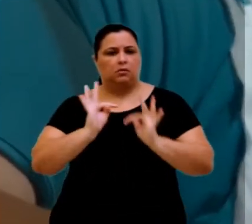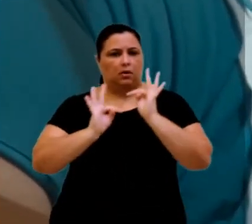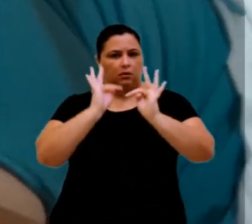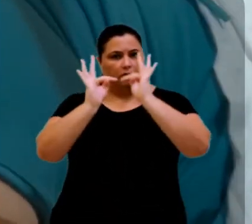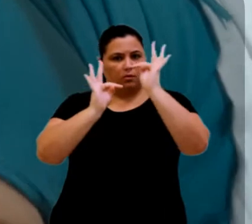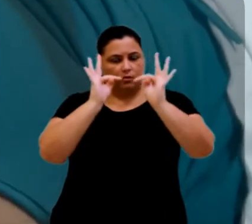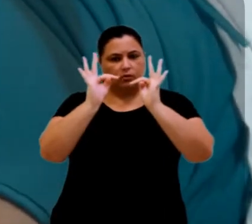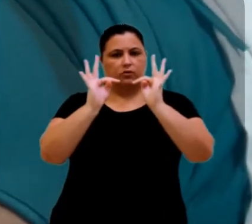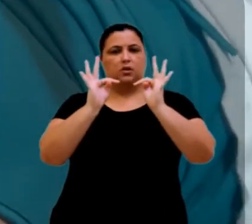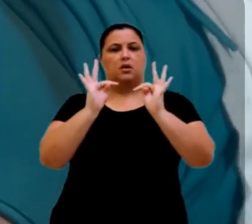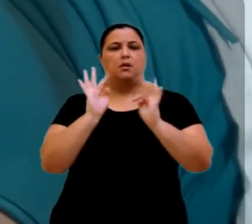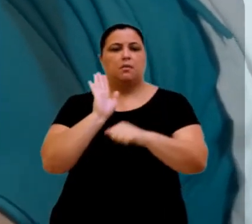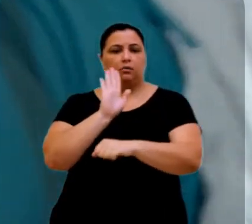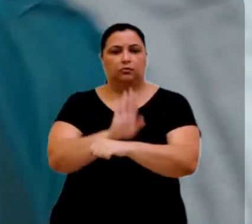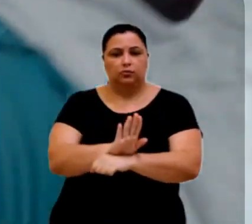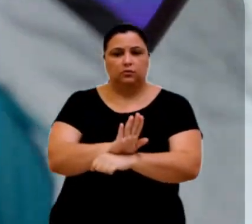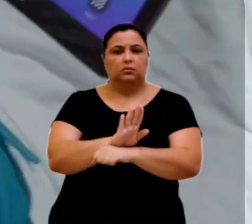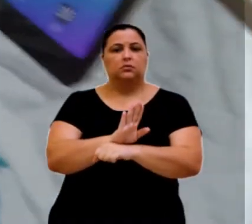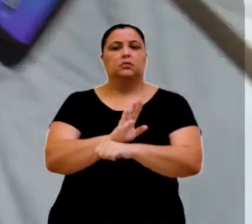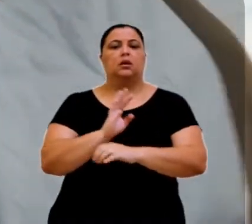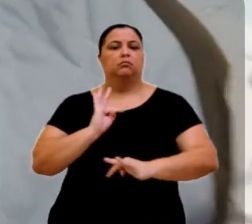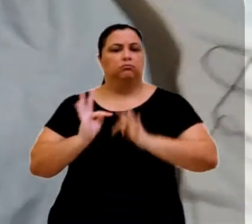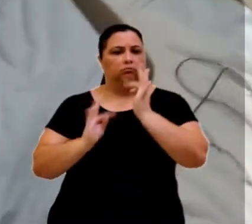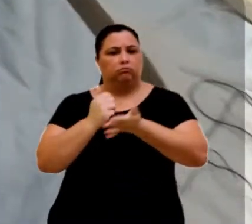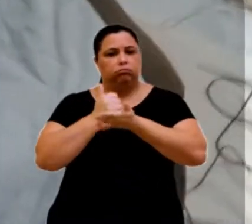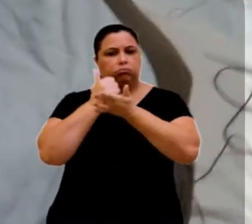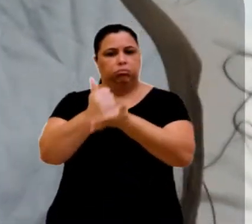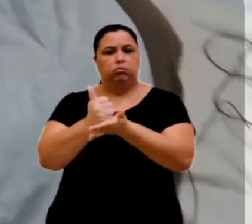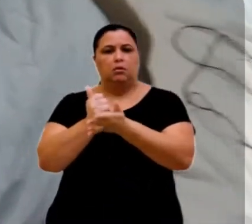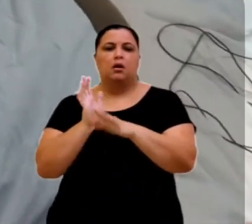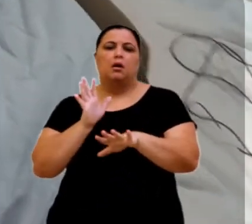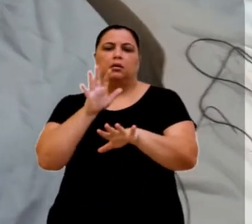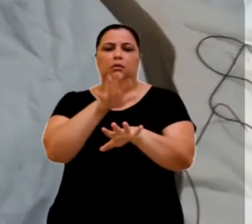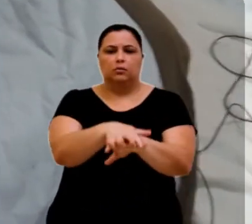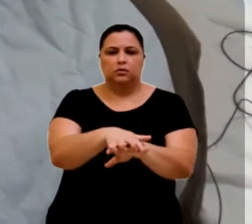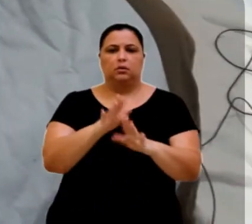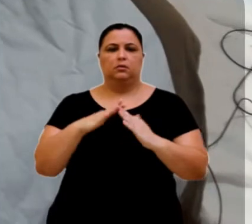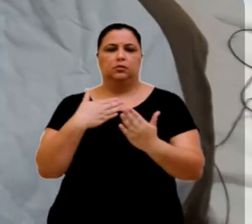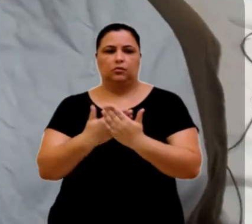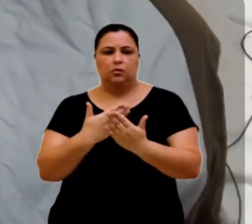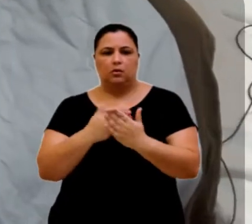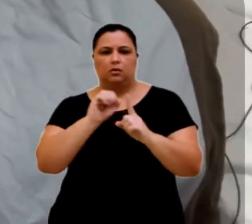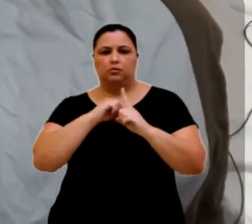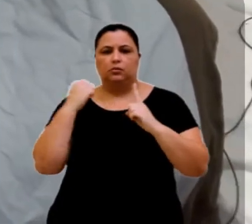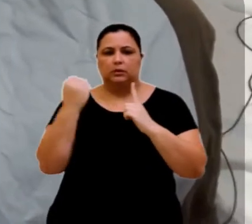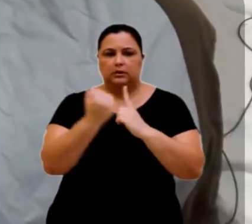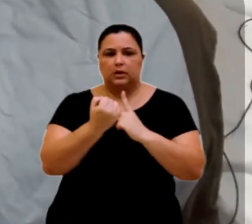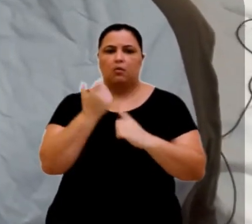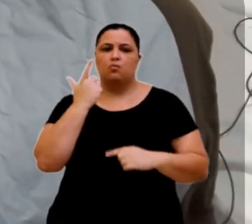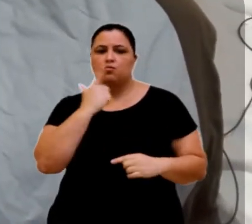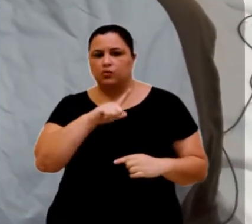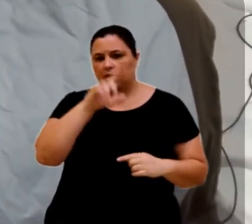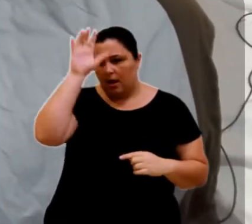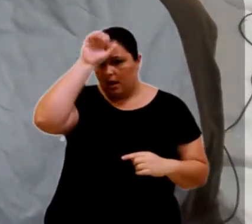como recurso tecnológico de apoio ao processo de inclusão escolar e social, favorecendo aprendizagem,